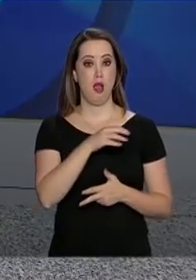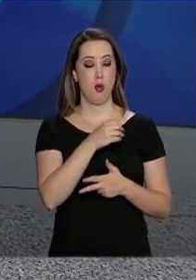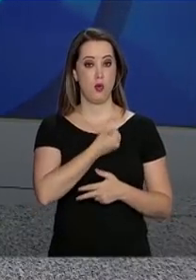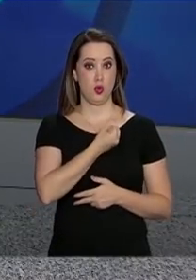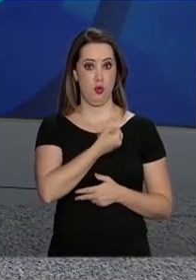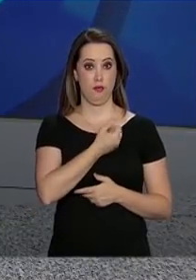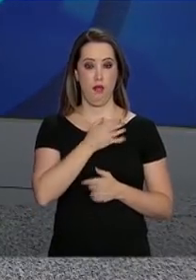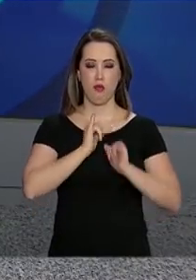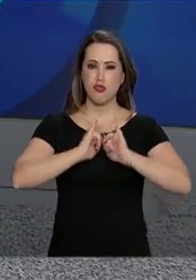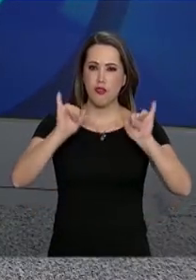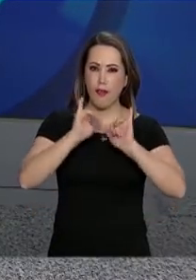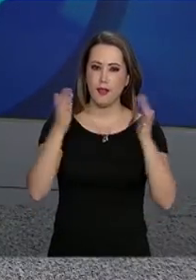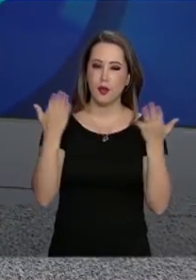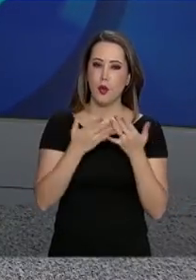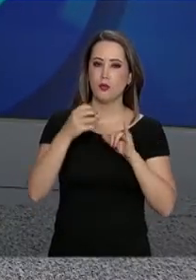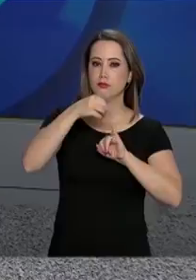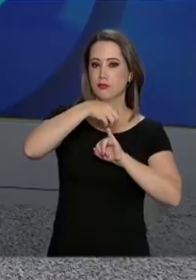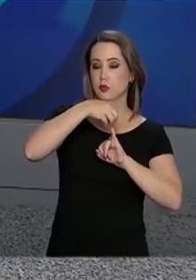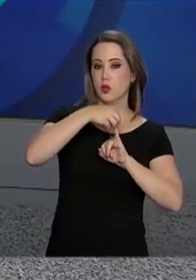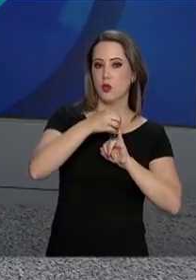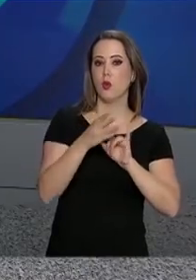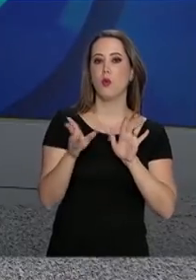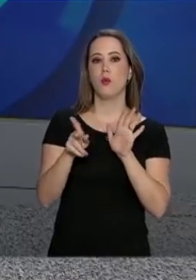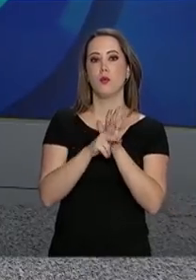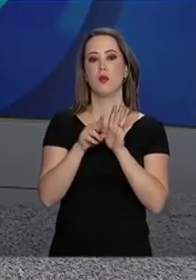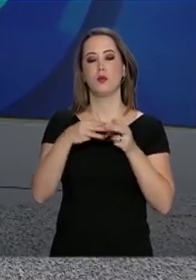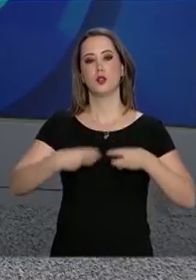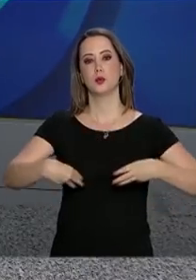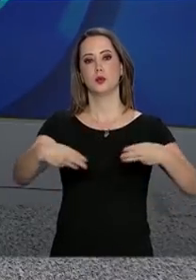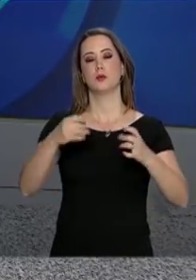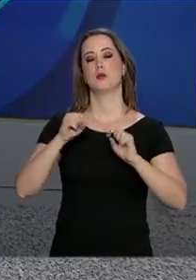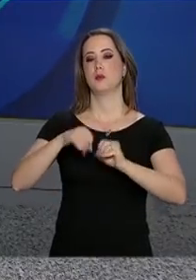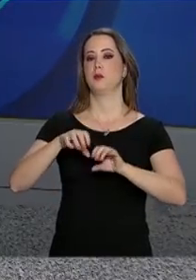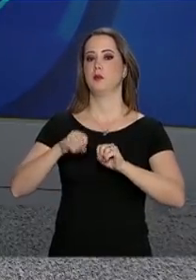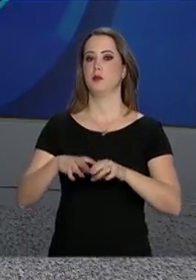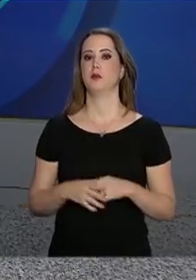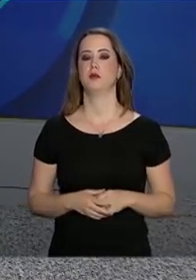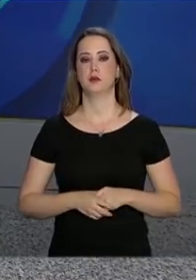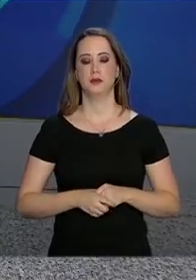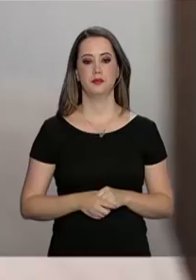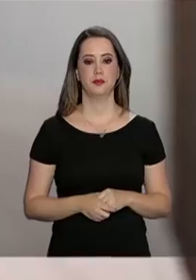As notas foram divulgadas hoje pelo INEP, órgão ligado ao Ministério da Educação.